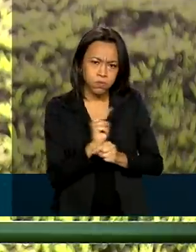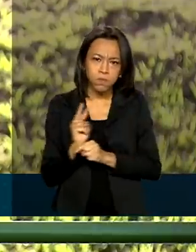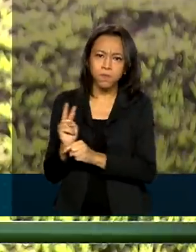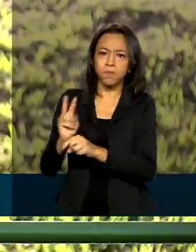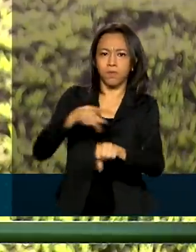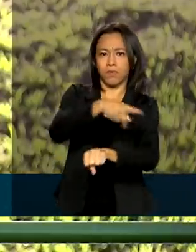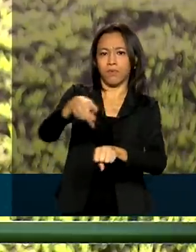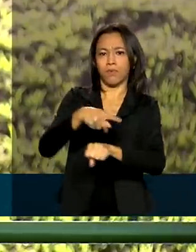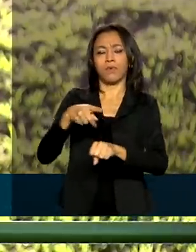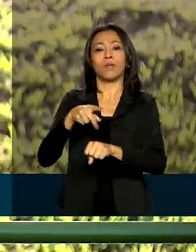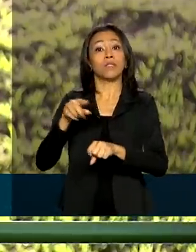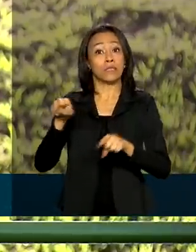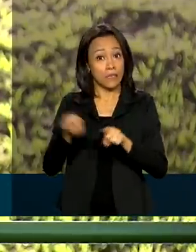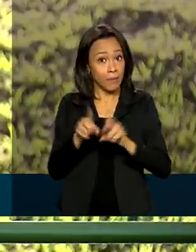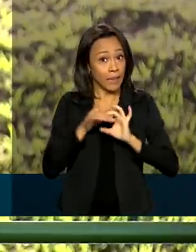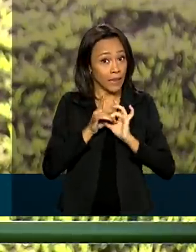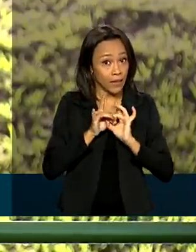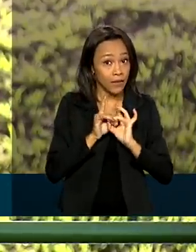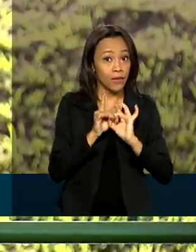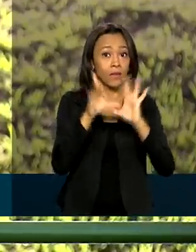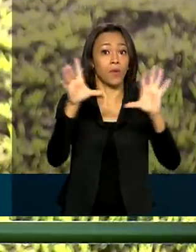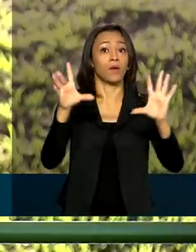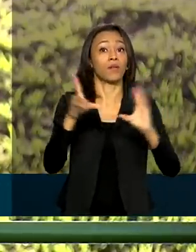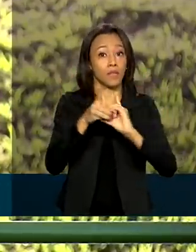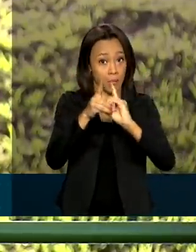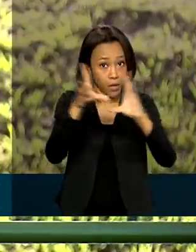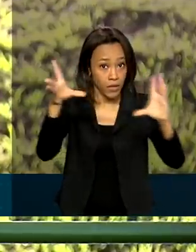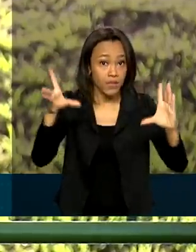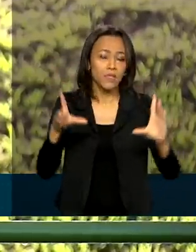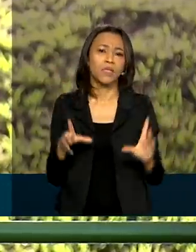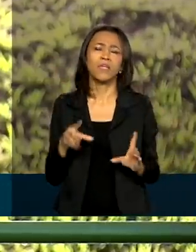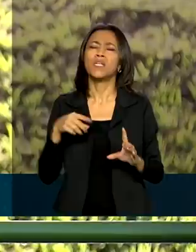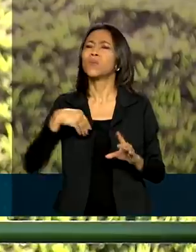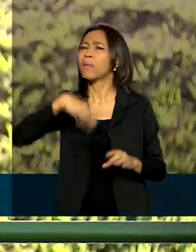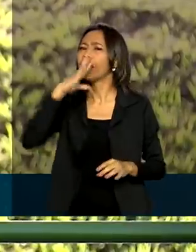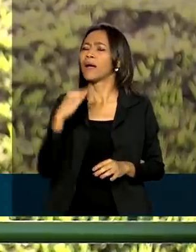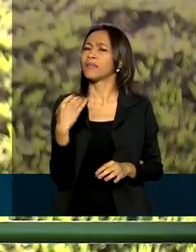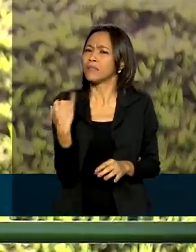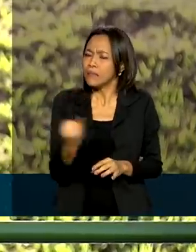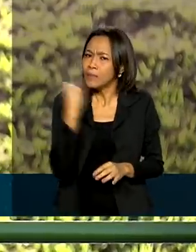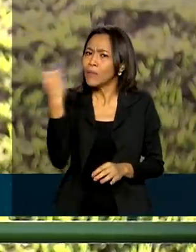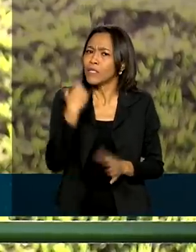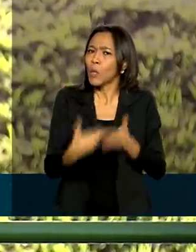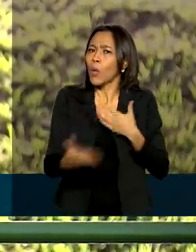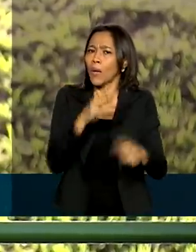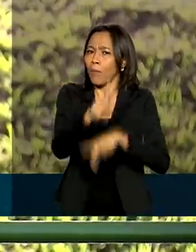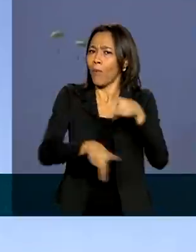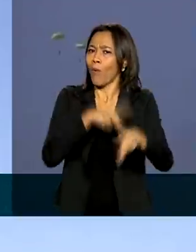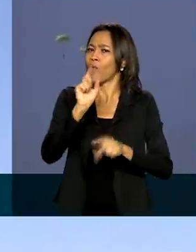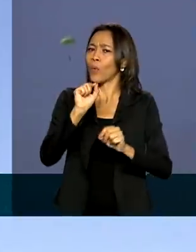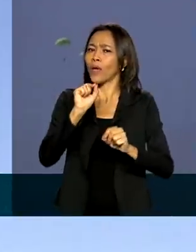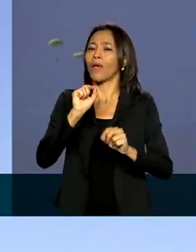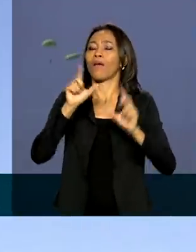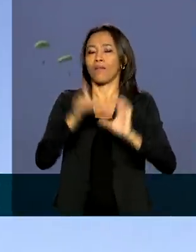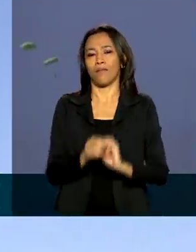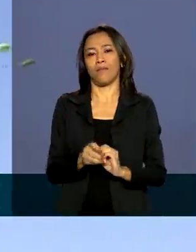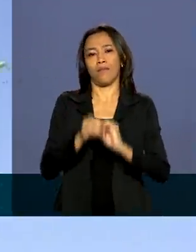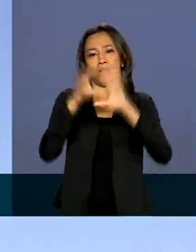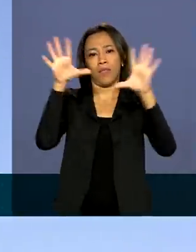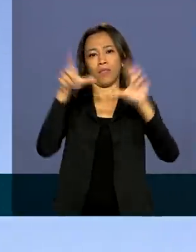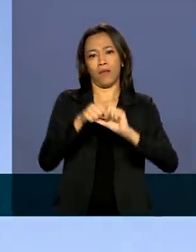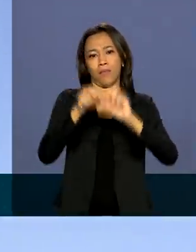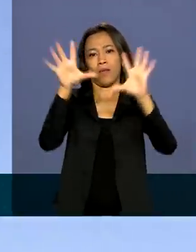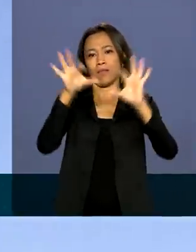nossa democracia e aquilo que há de sagrado em qualquer povo, a nossa liberdade. A cerimônia